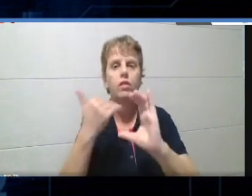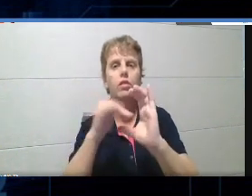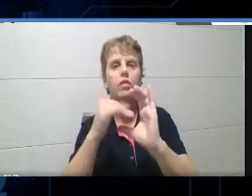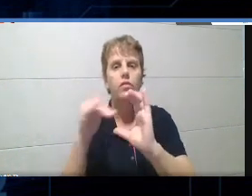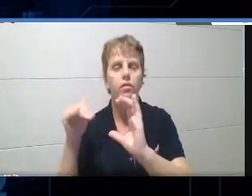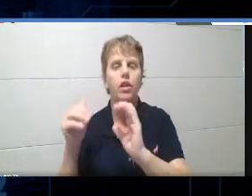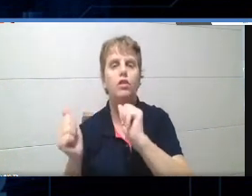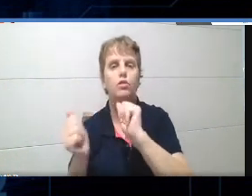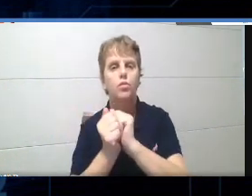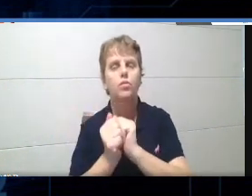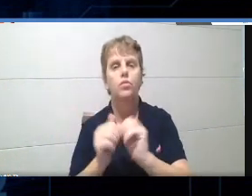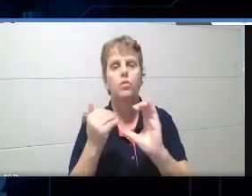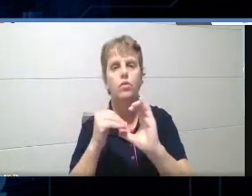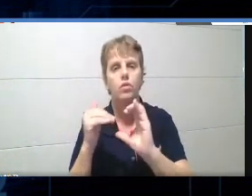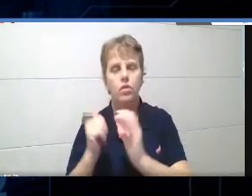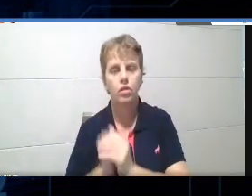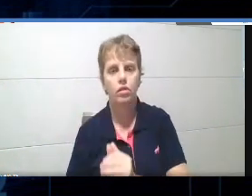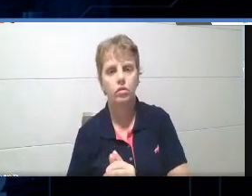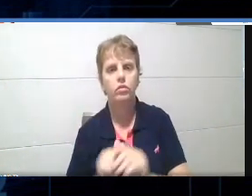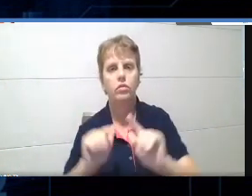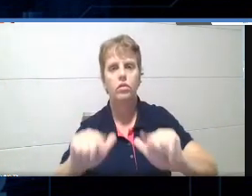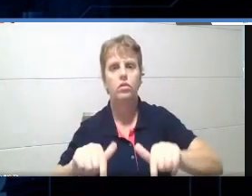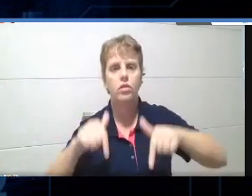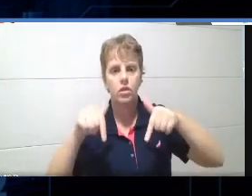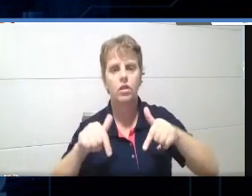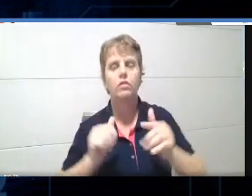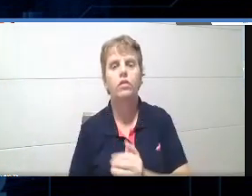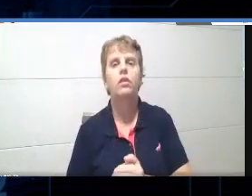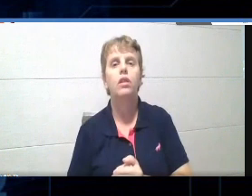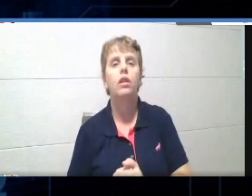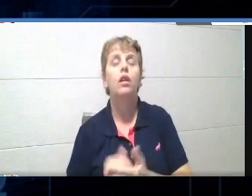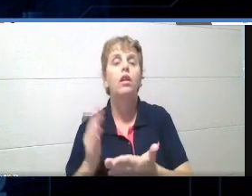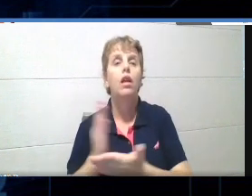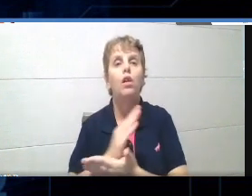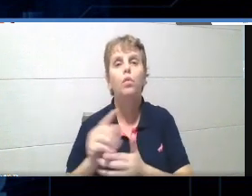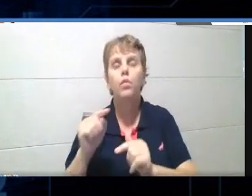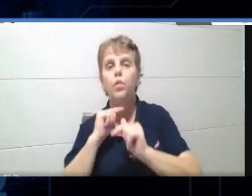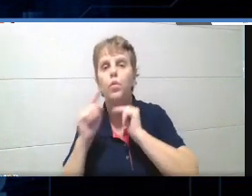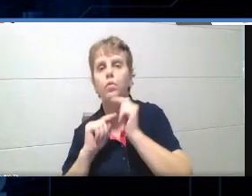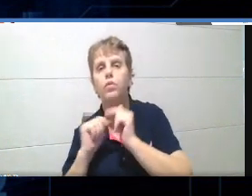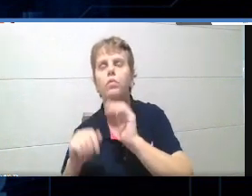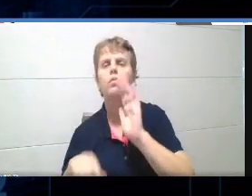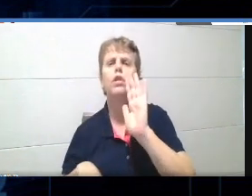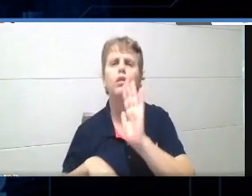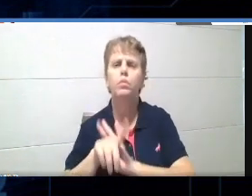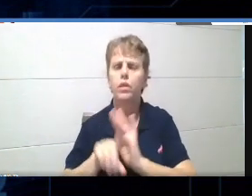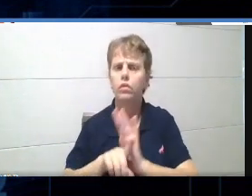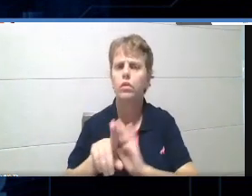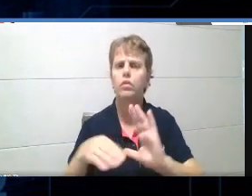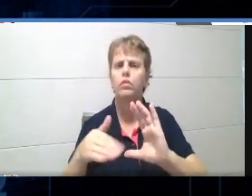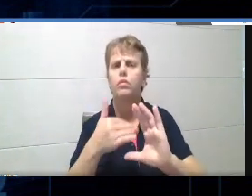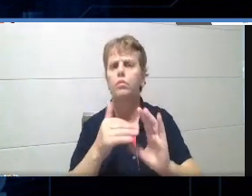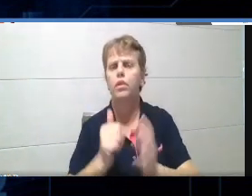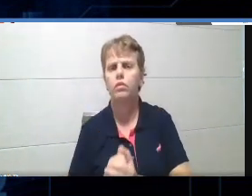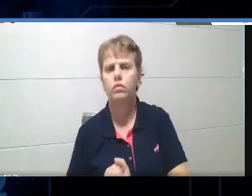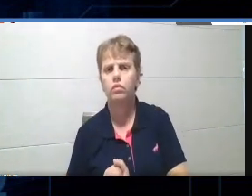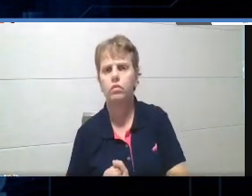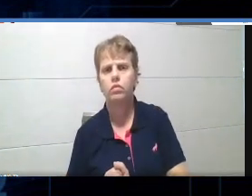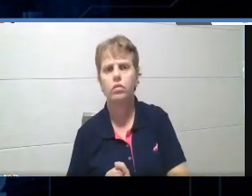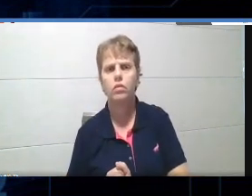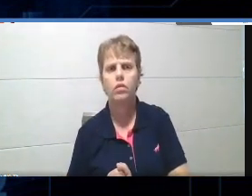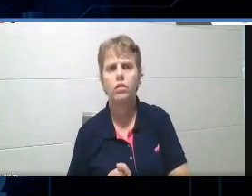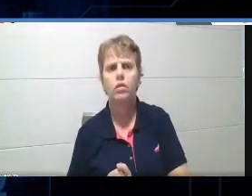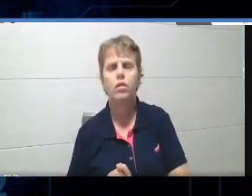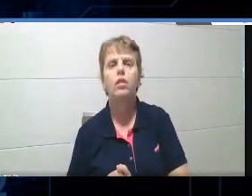e-mail de vocês os certificados, ok? Quem tiver alguma outra dúvida, sim, pode entrar em contato. Mas não há necessidade quanto a isso. Os